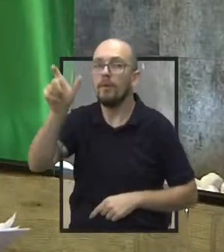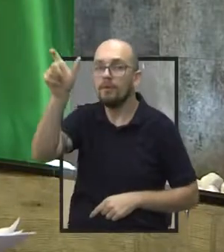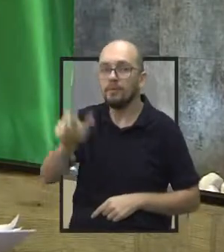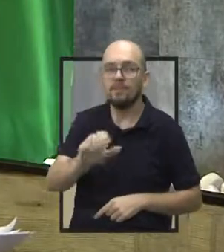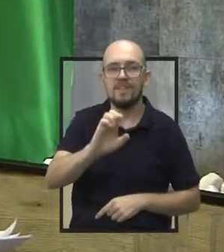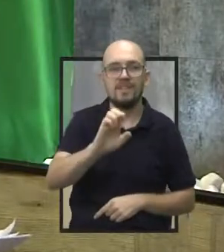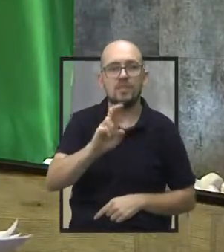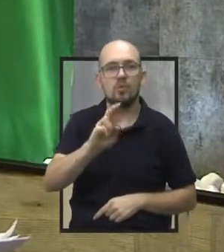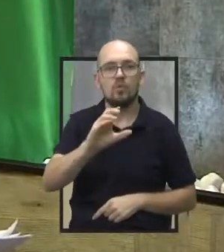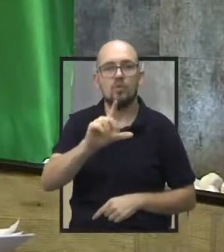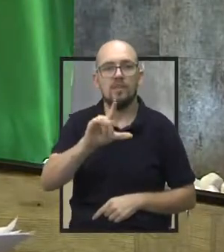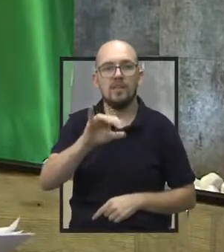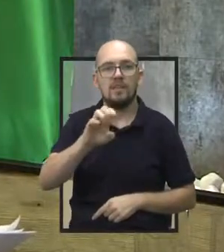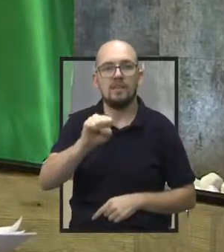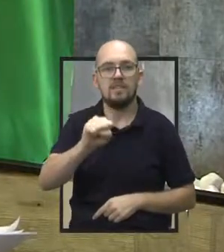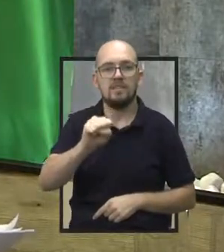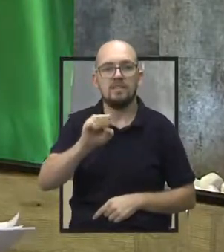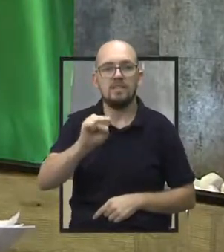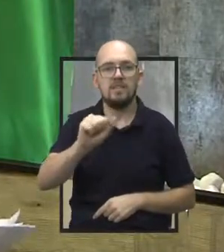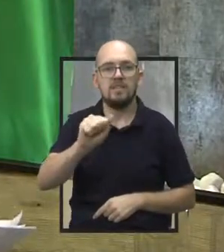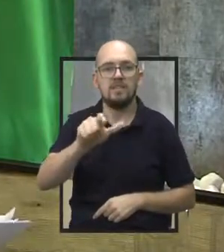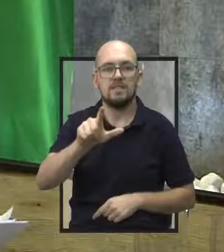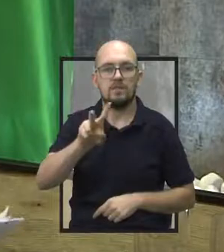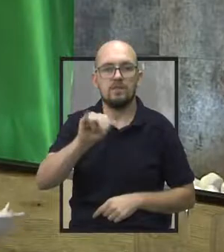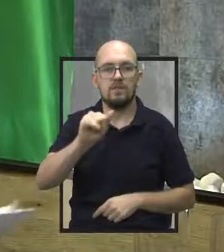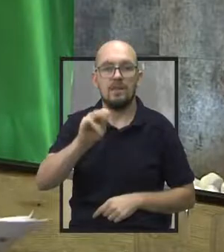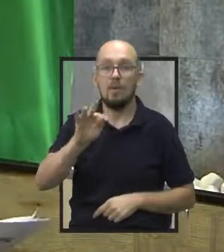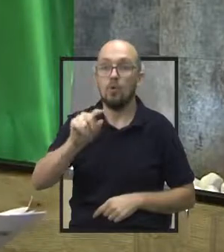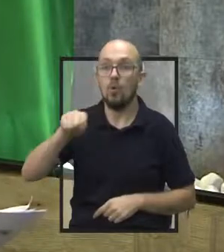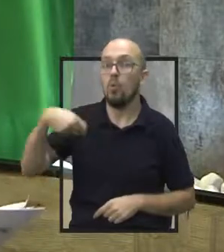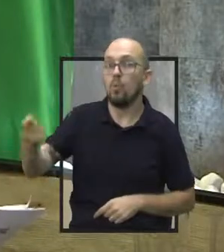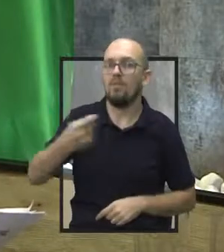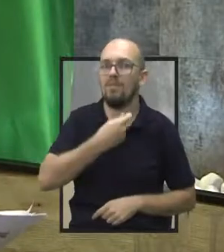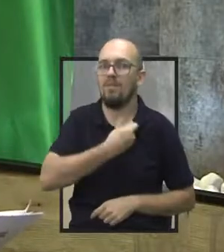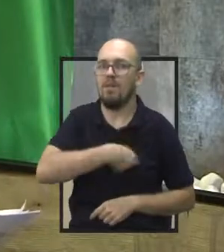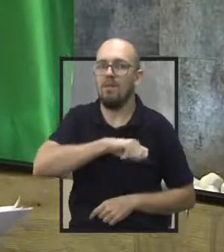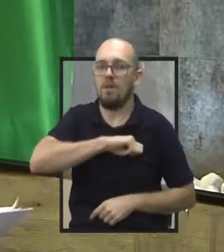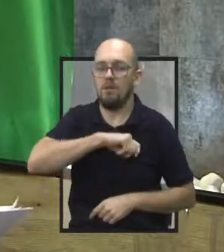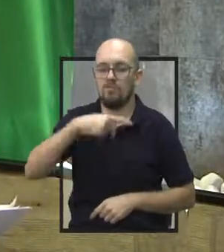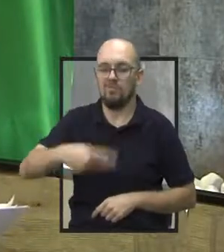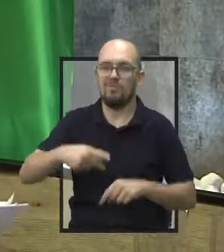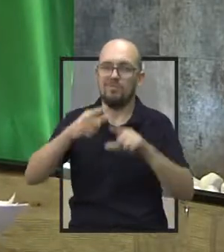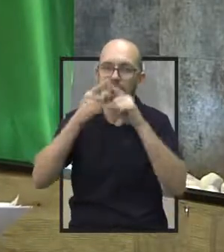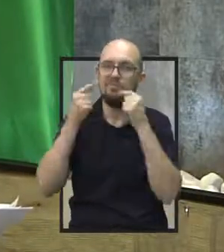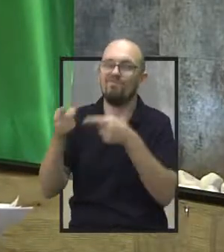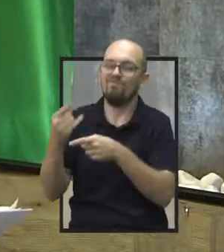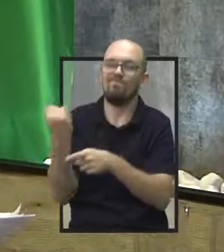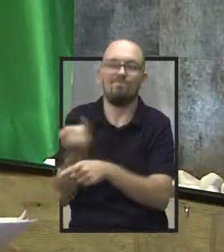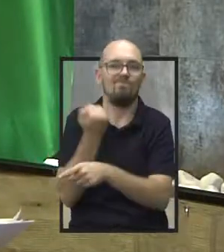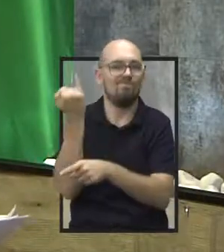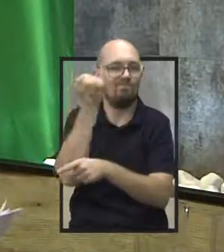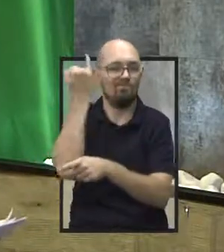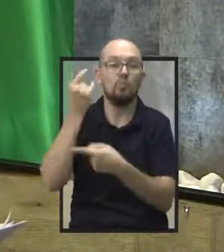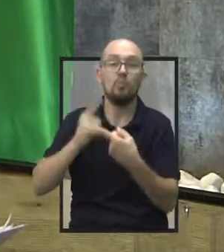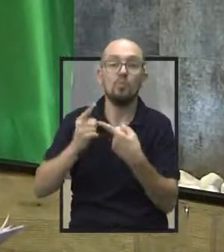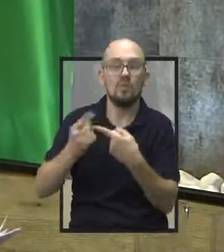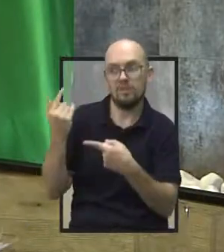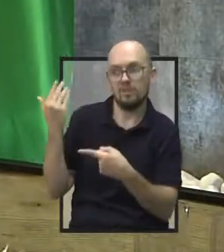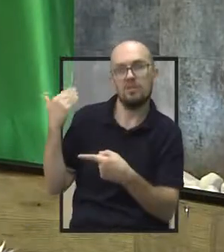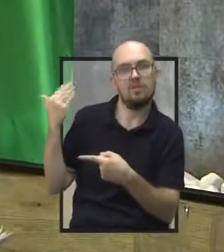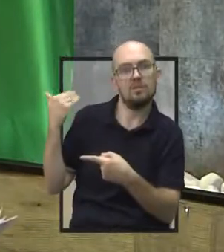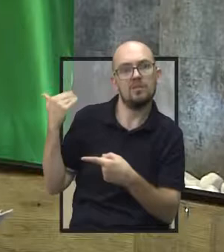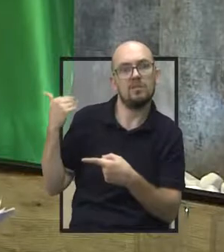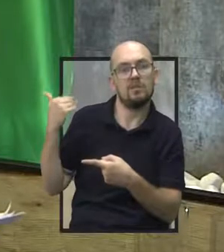Euclides Salviados para delegado seccional em nossa cidade. Isso é uma coisa muito importante, porque, veja bem, nos últimos tempos, nós